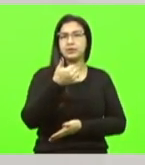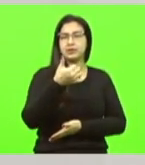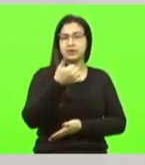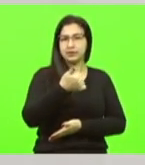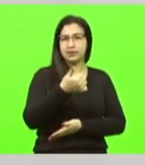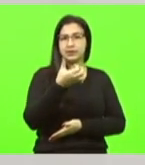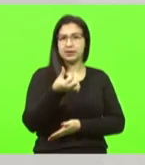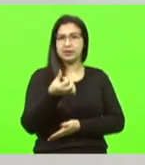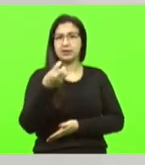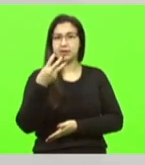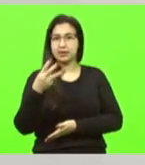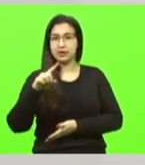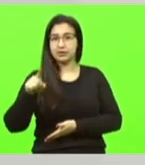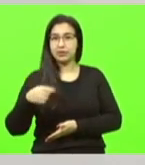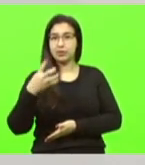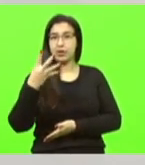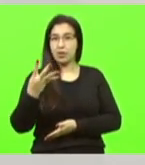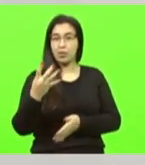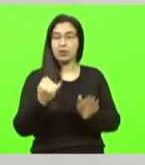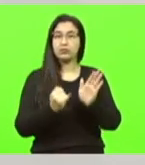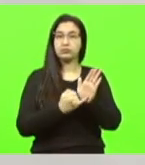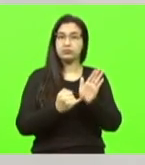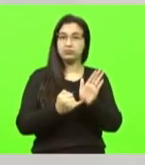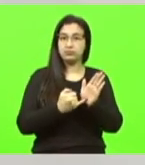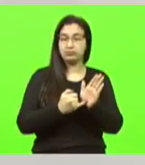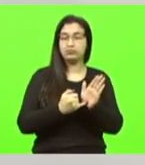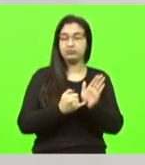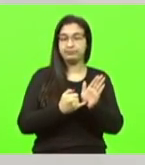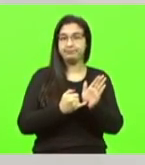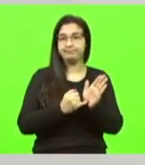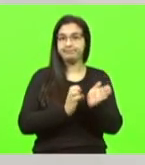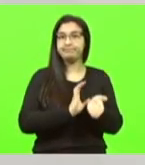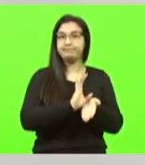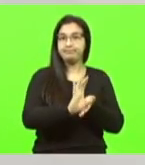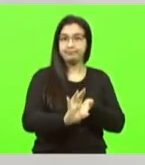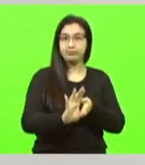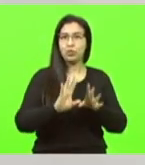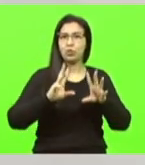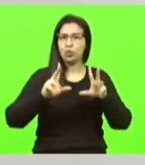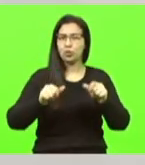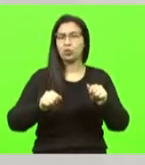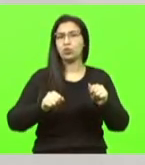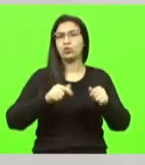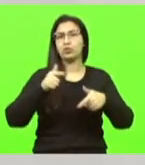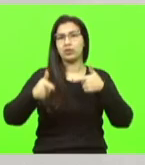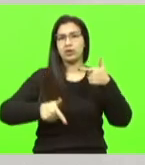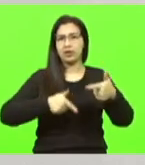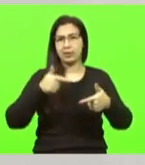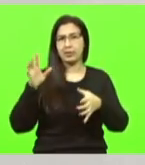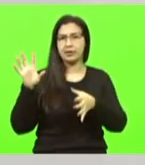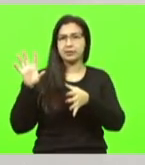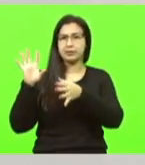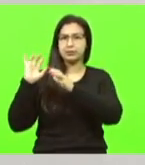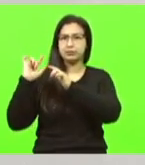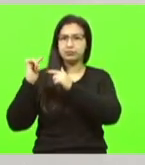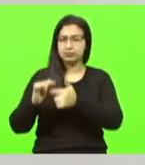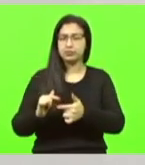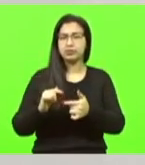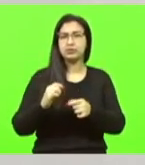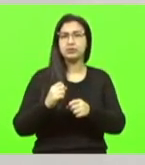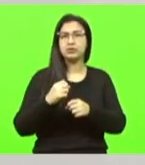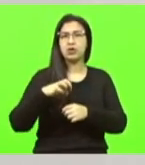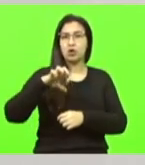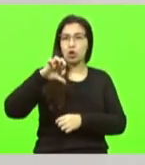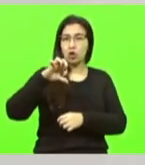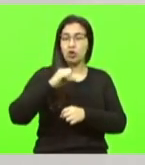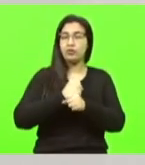bilhões de tributos diretos e indiretos. Considerando todo o ciclo produtivo ao longo dos nove anos, a arrecadação